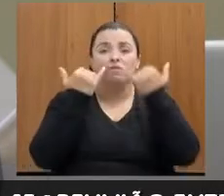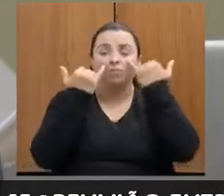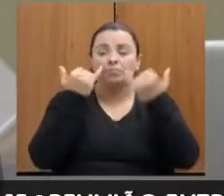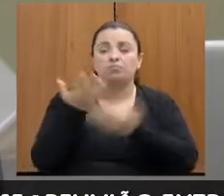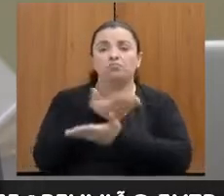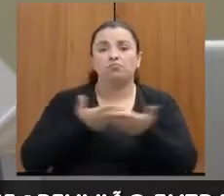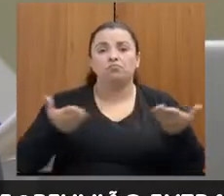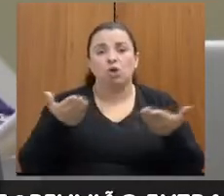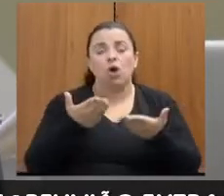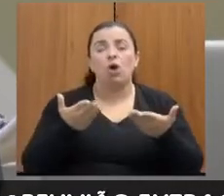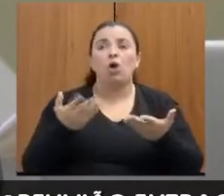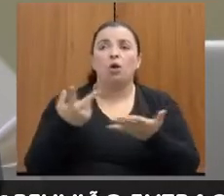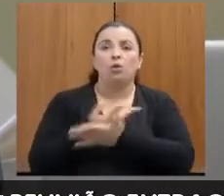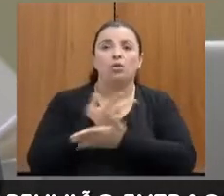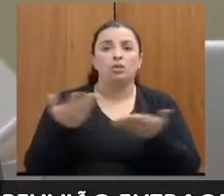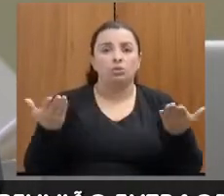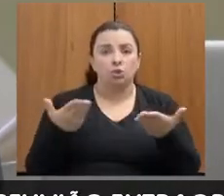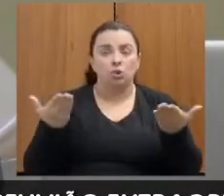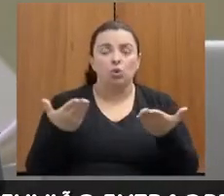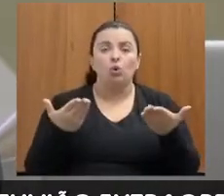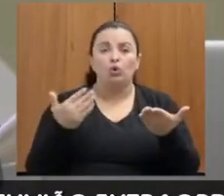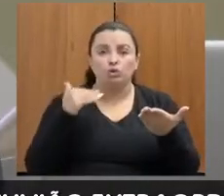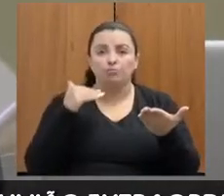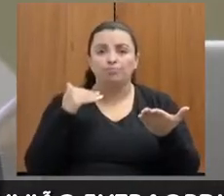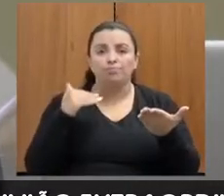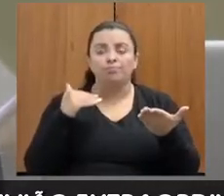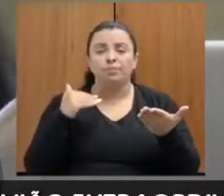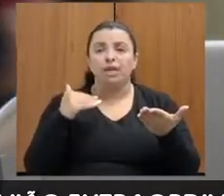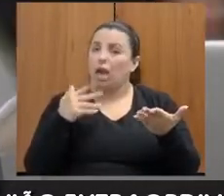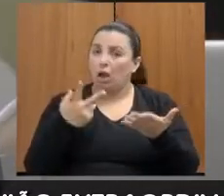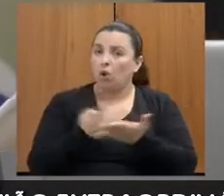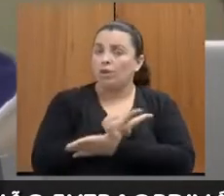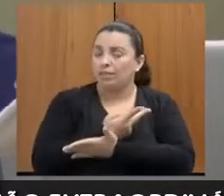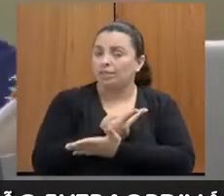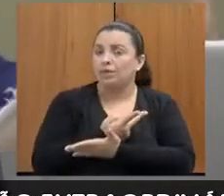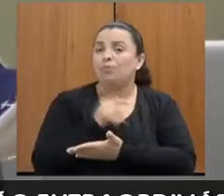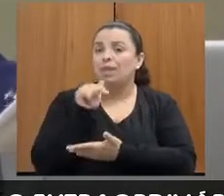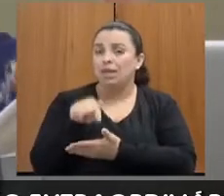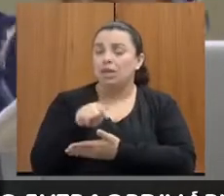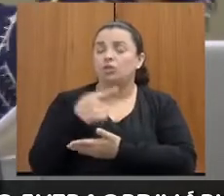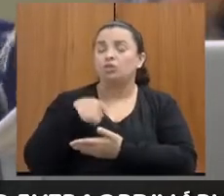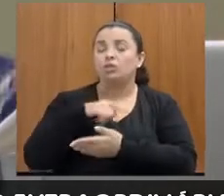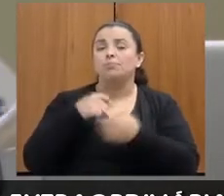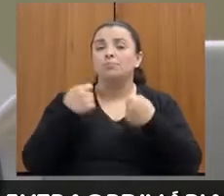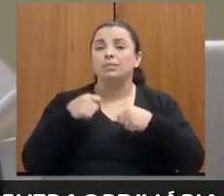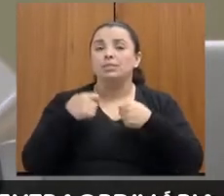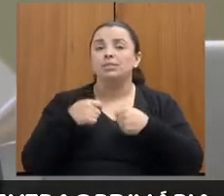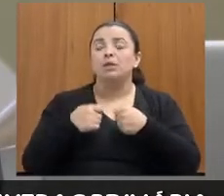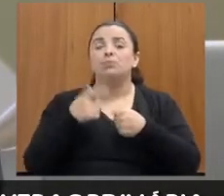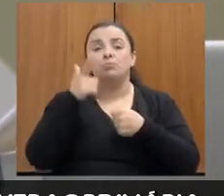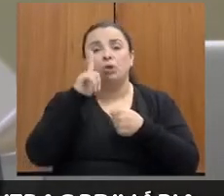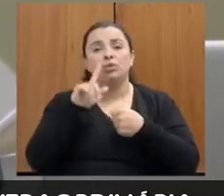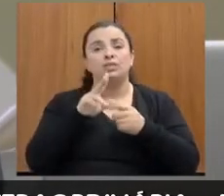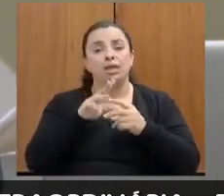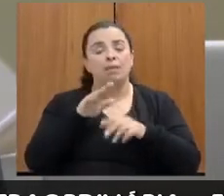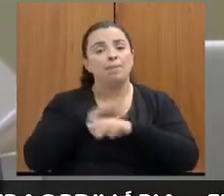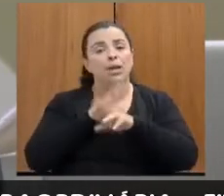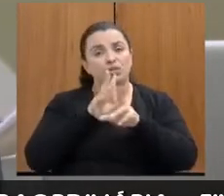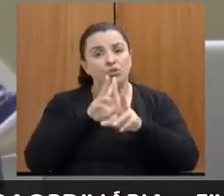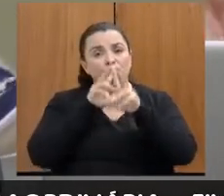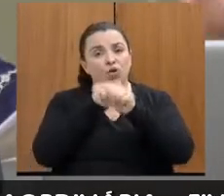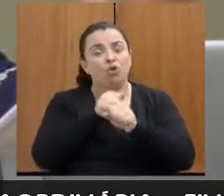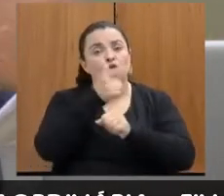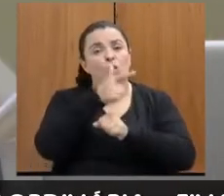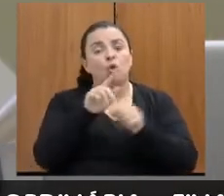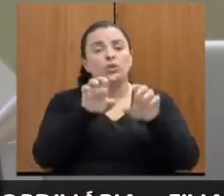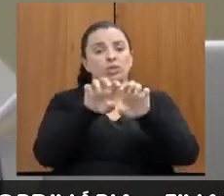rica como a gente está percebendo aqui, hoje nessa audiência, é o que a gente quer fortalecer para que outras estruturas possam se mobilizar